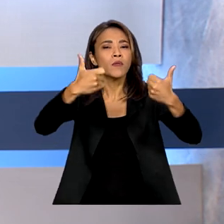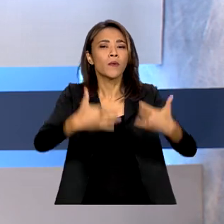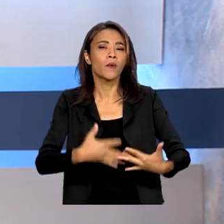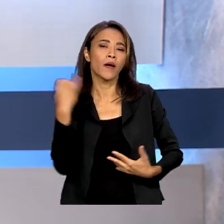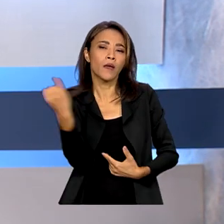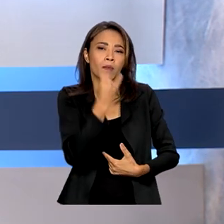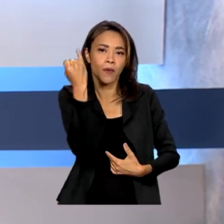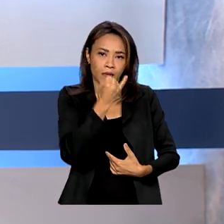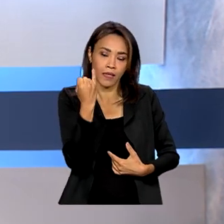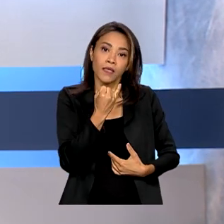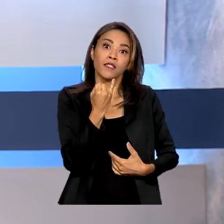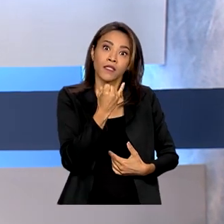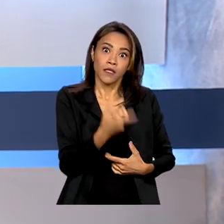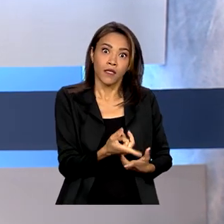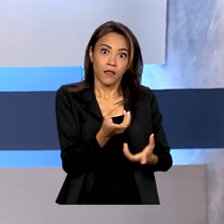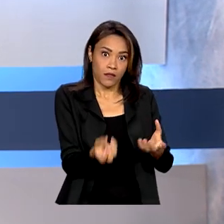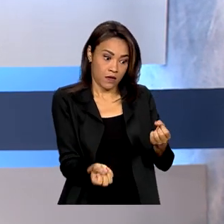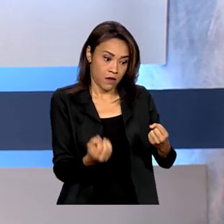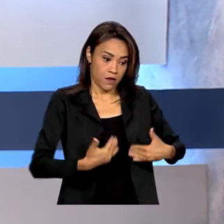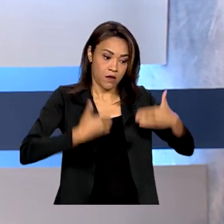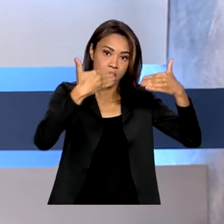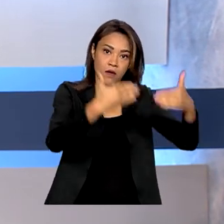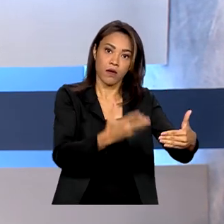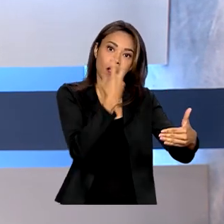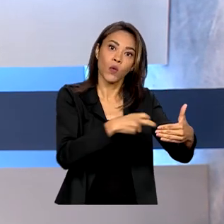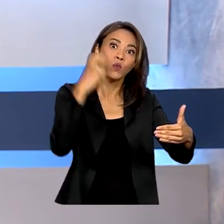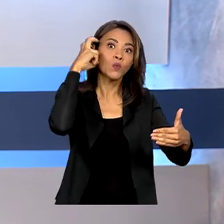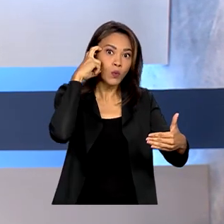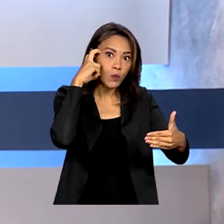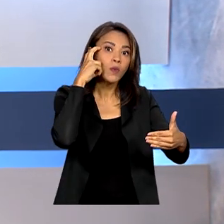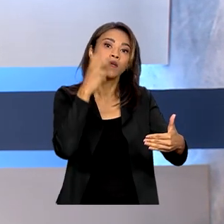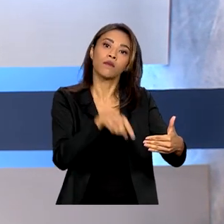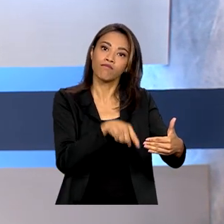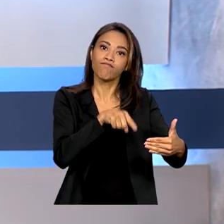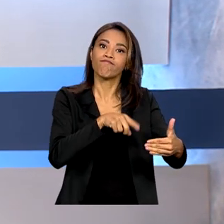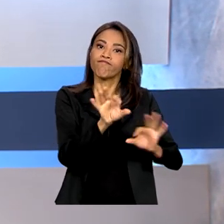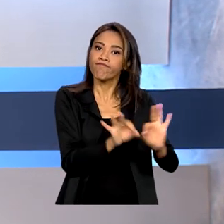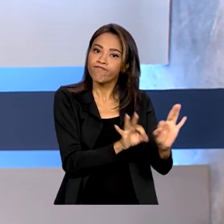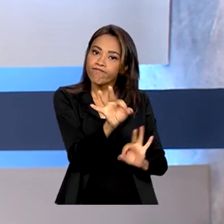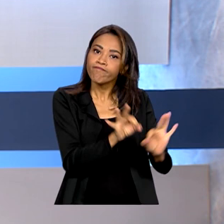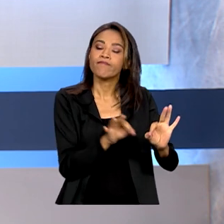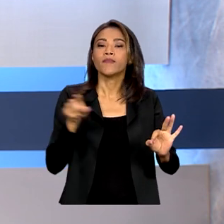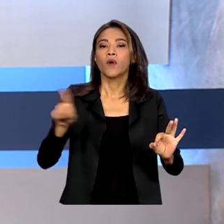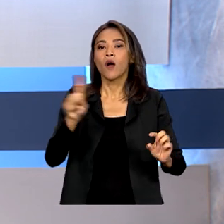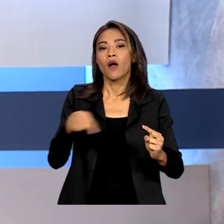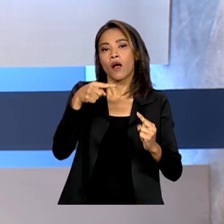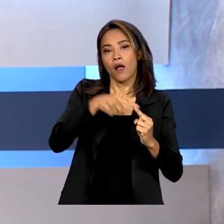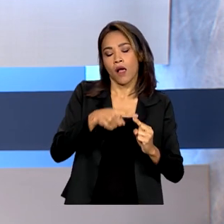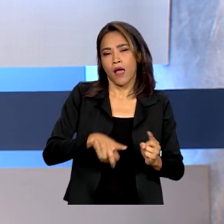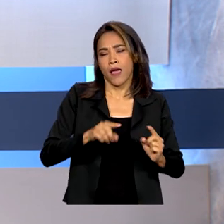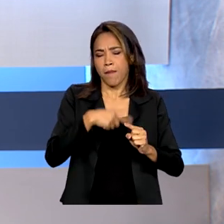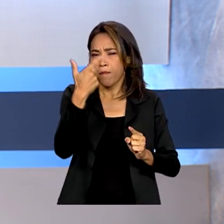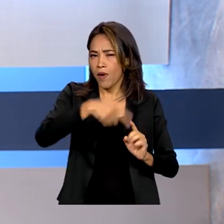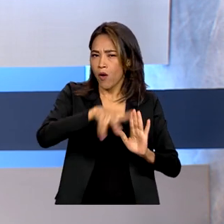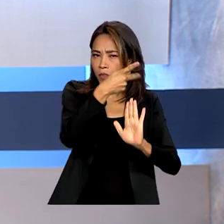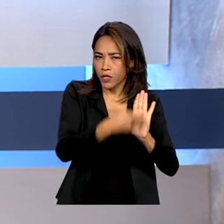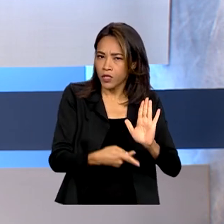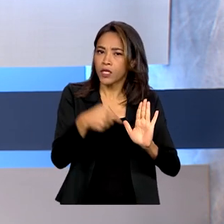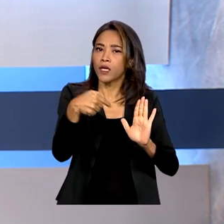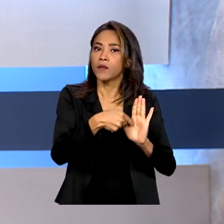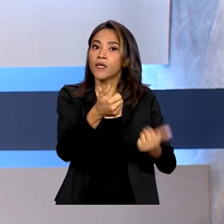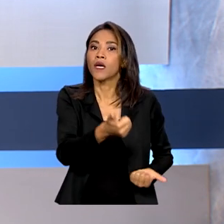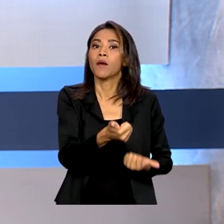Ministério da Cultura para a festa popular. Uma das metas é ampliar os projetos beneficiados pela Lei de